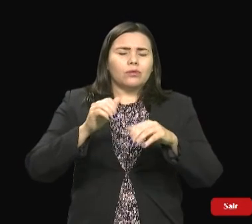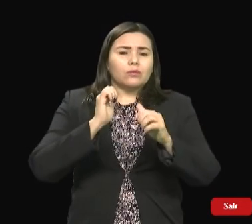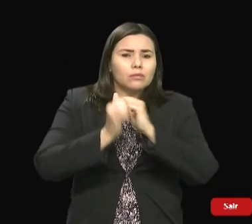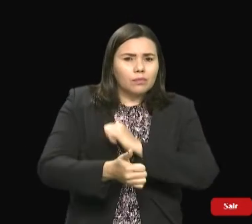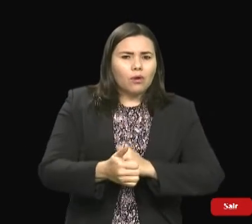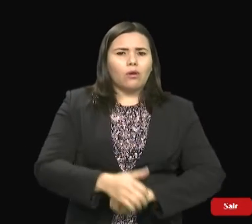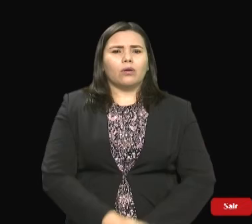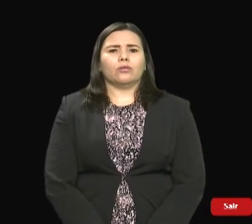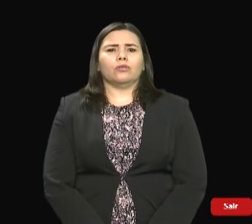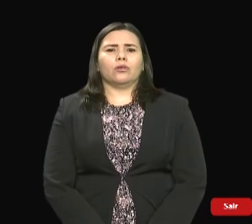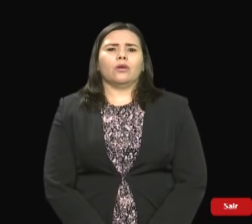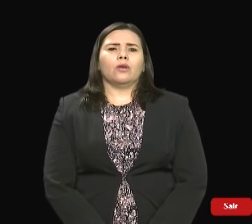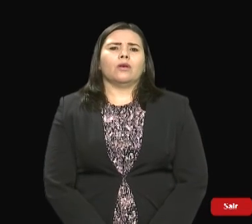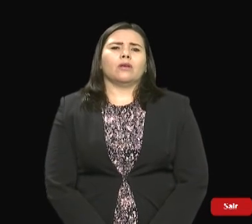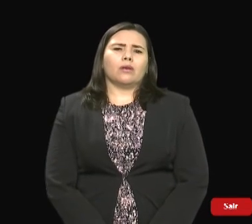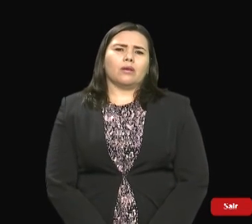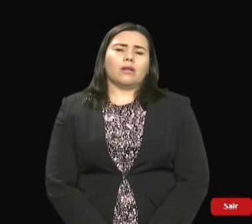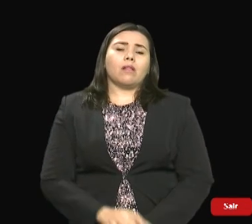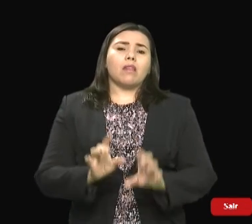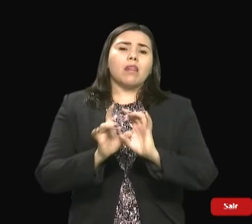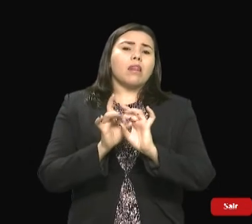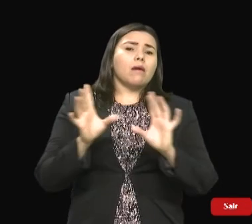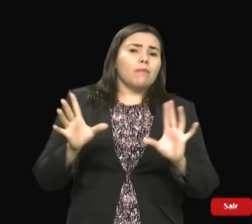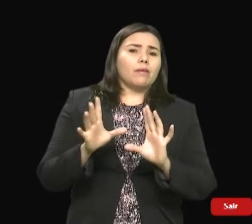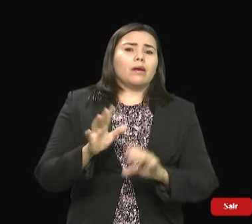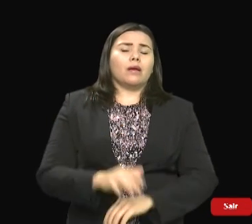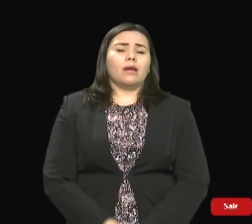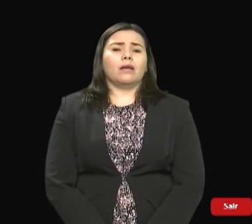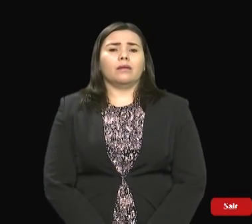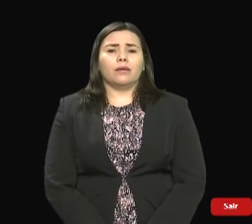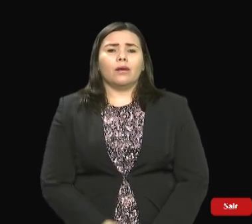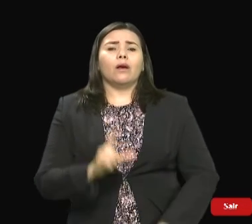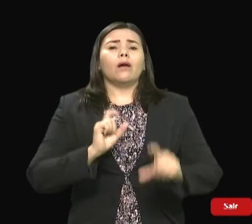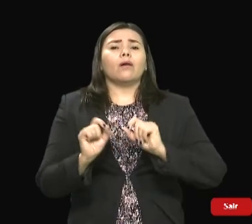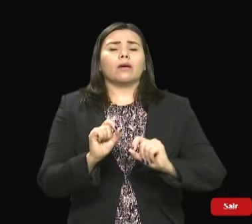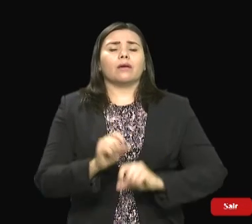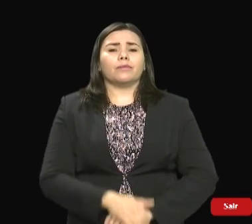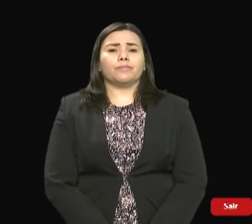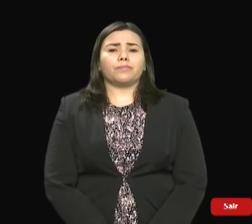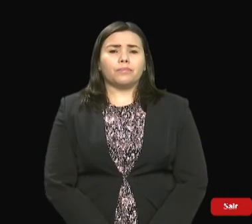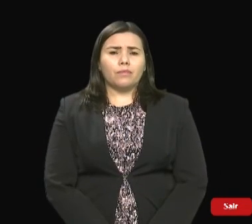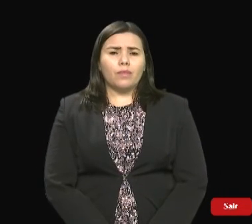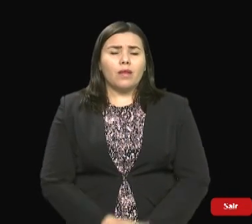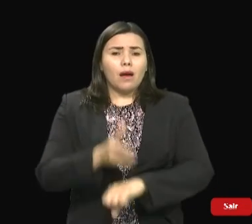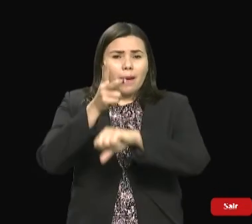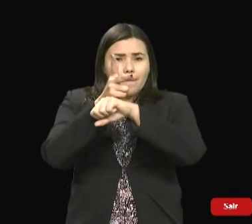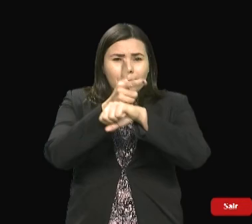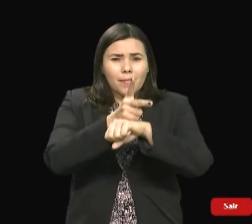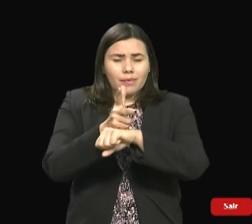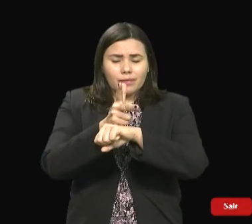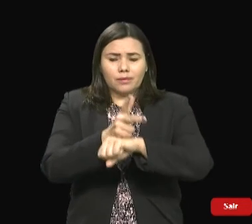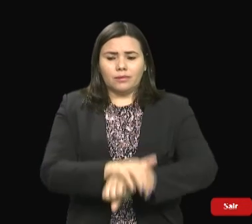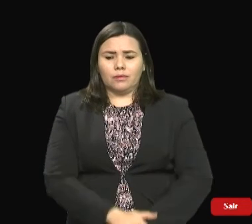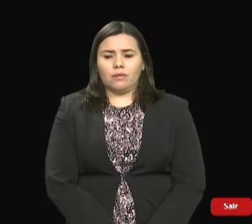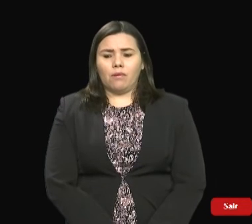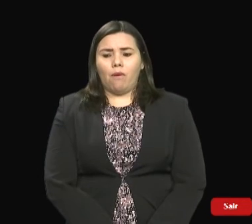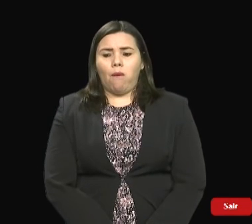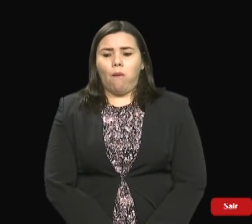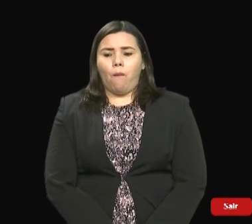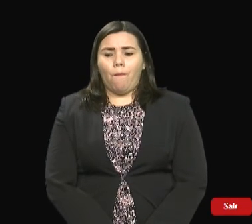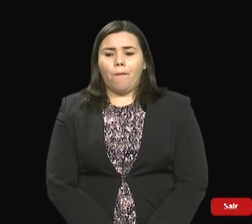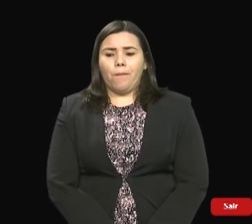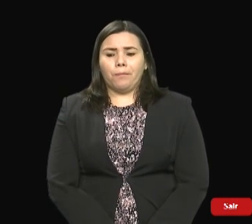essas imagens e melhorar a segurança e o vídeo monitoramento do Castelão. Torcedor tem que ir para o estádio,